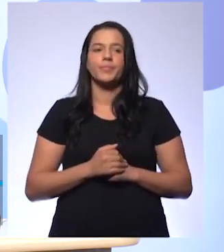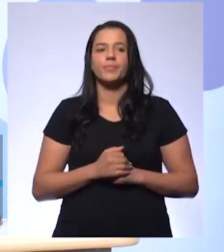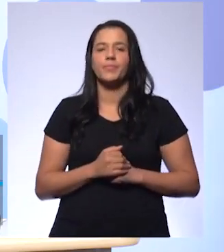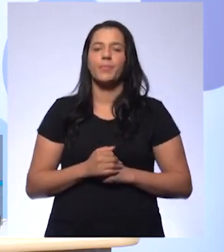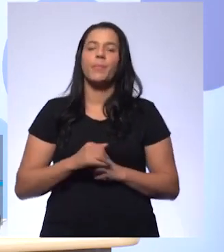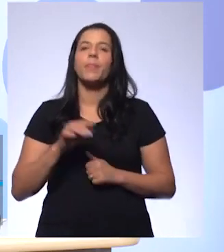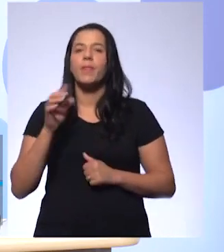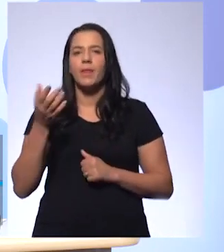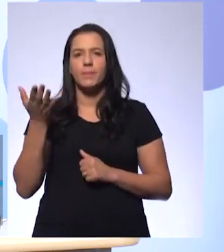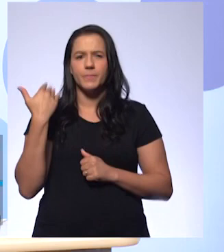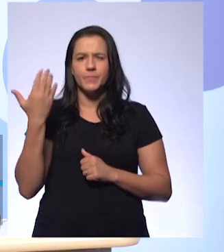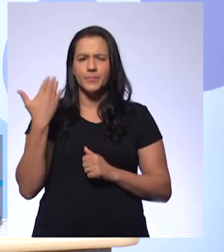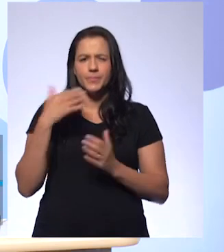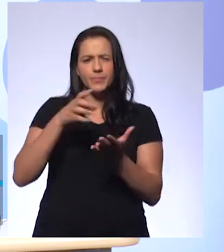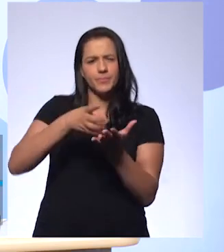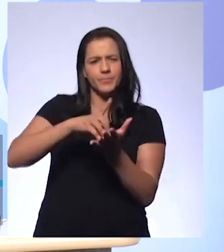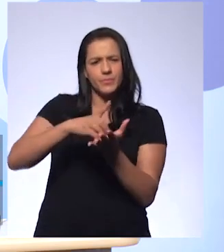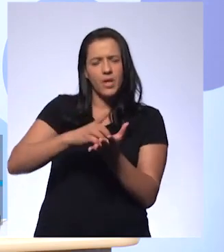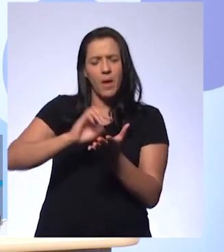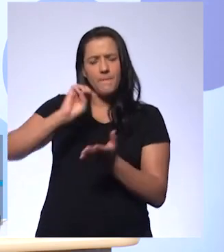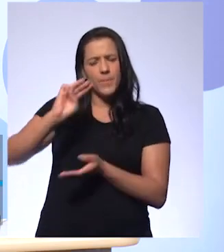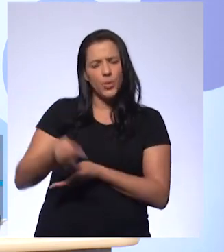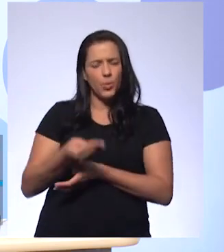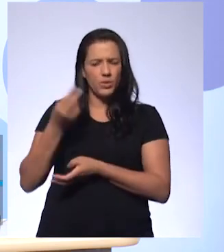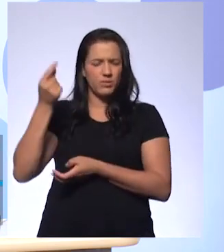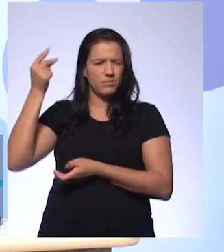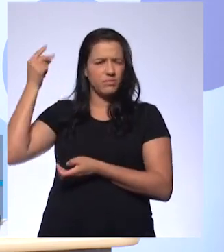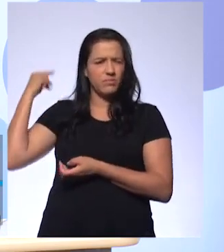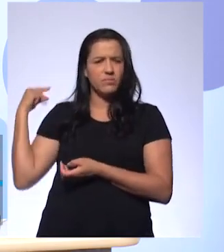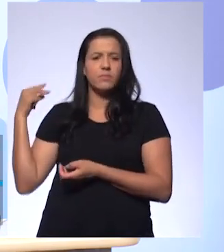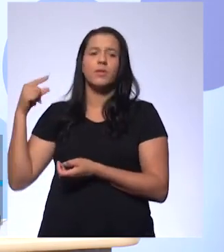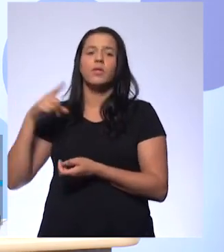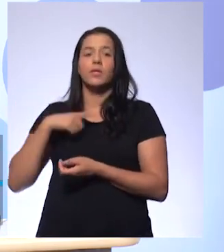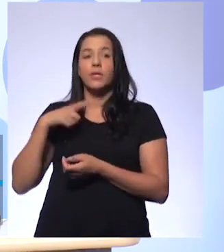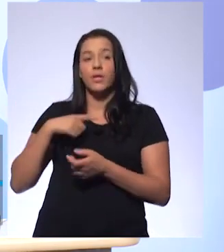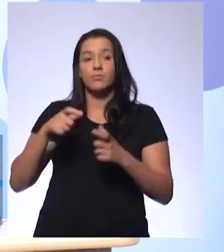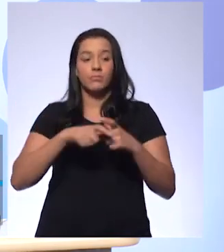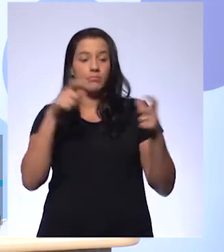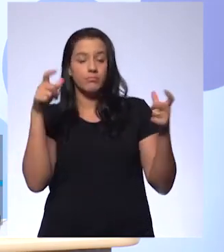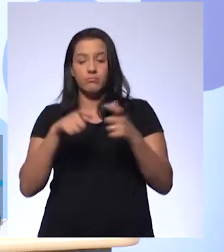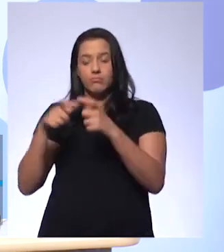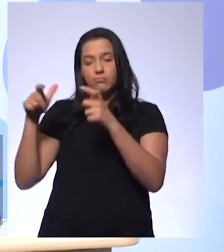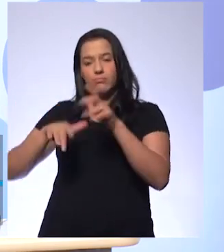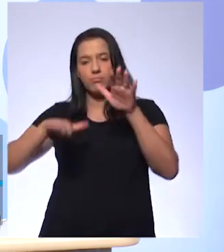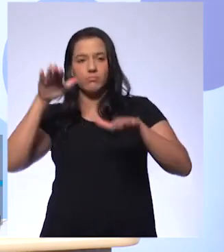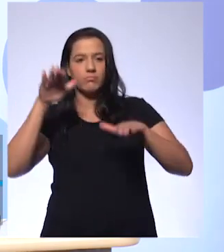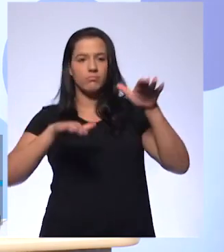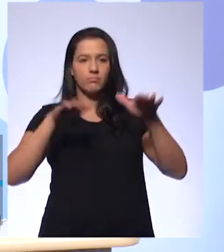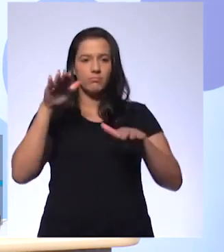répteis que habitavam a Terra milhões de anos atrás, com muitos tamanhos consideráveis.